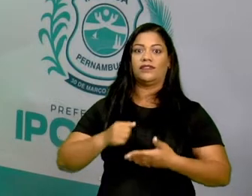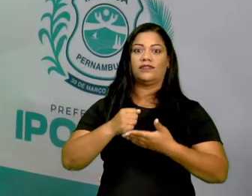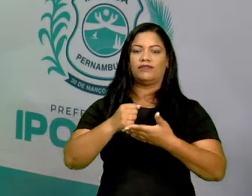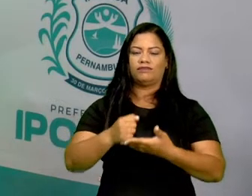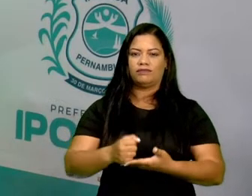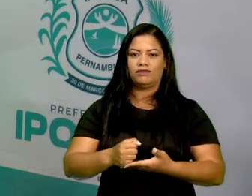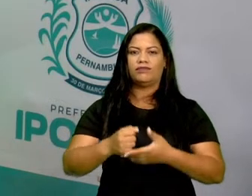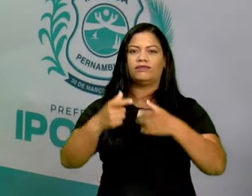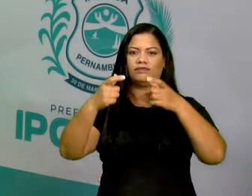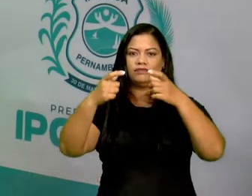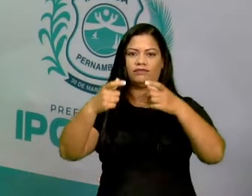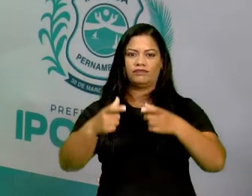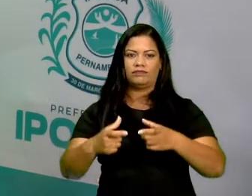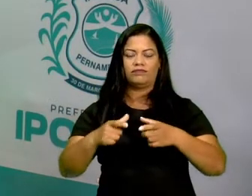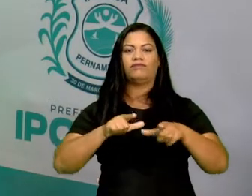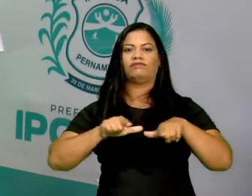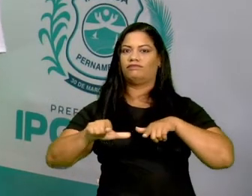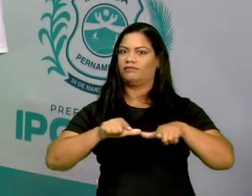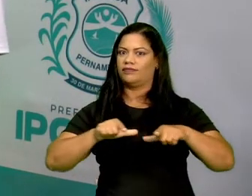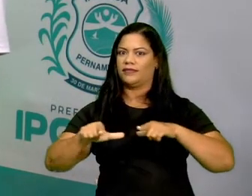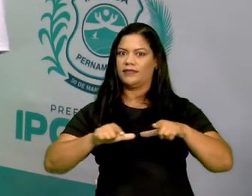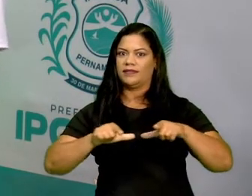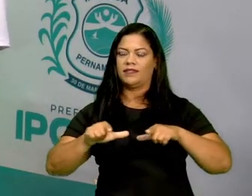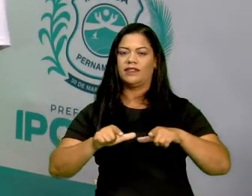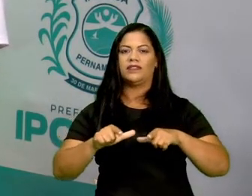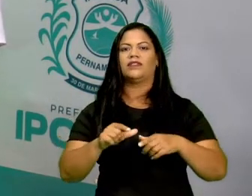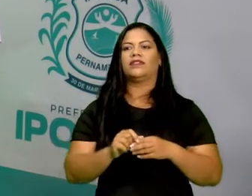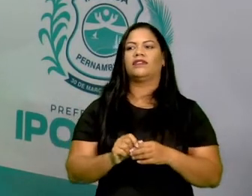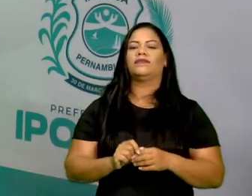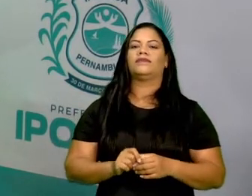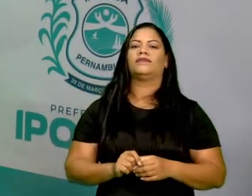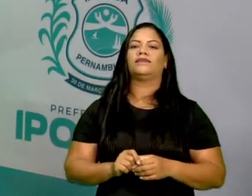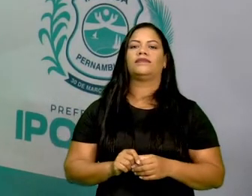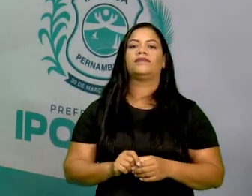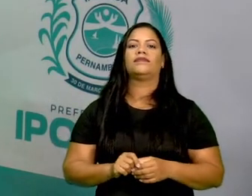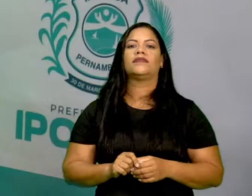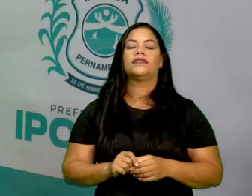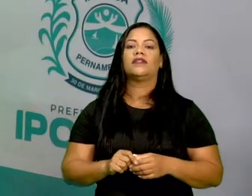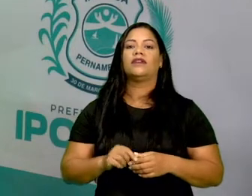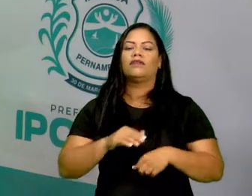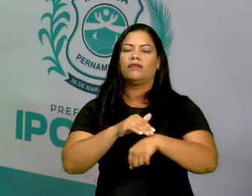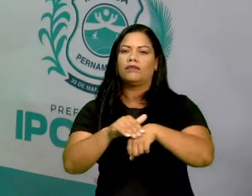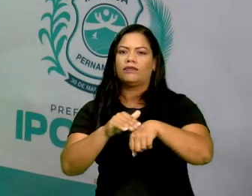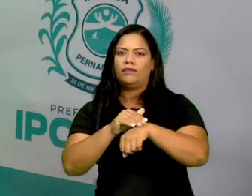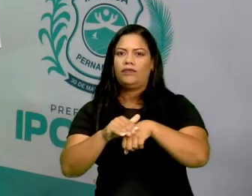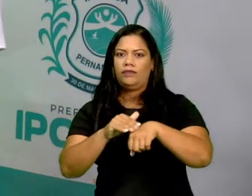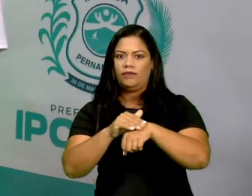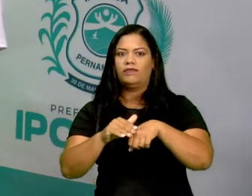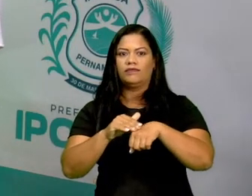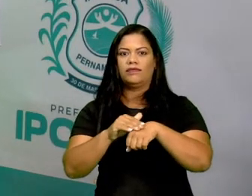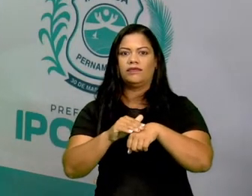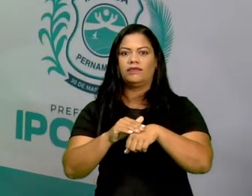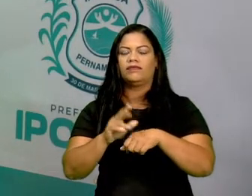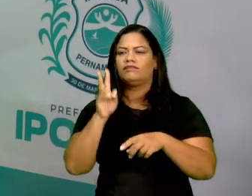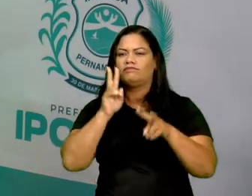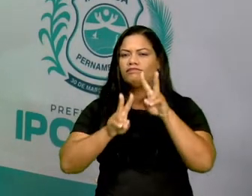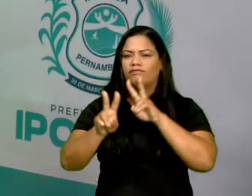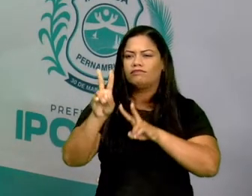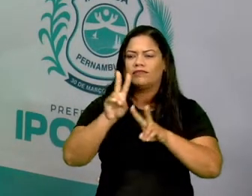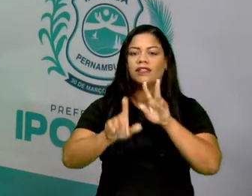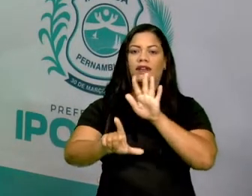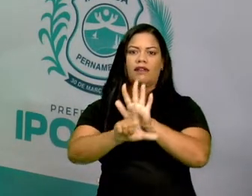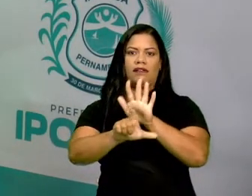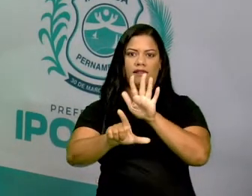Câmara Municipal e são eles que propõem, discutem e aprovam as leis a